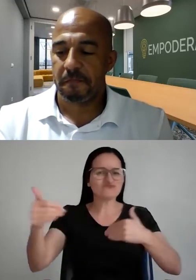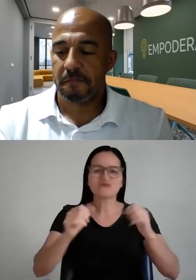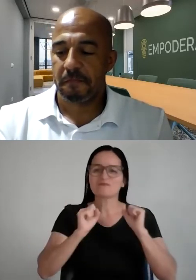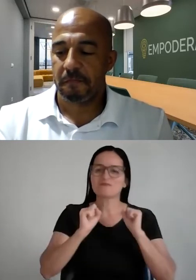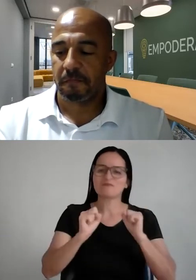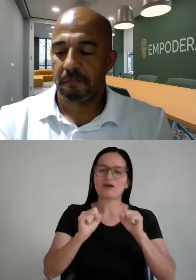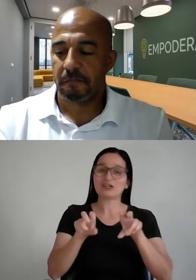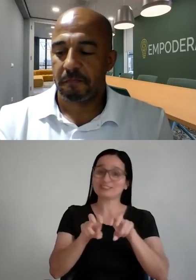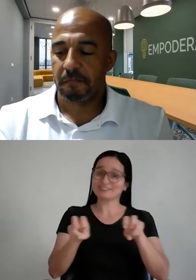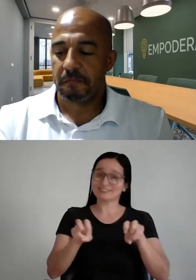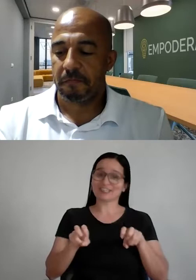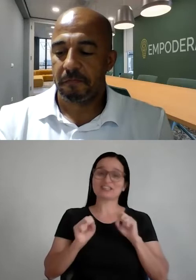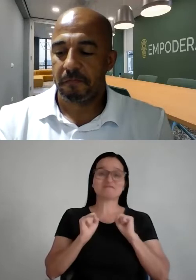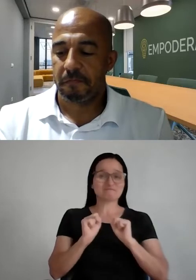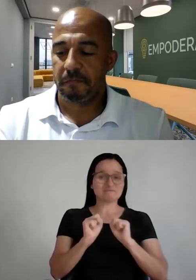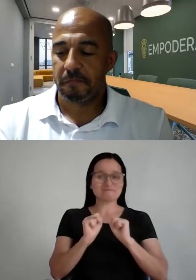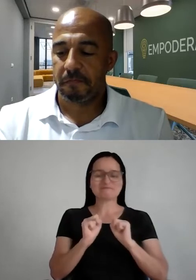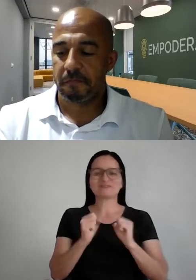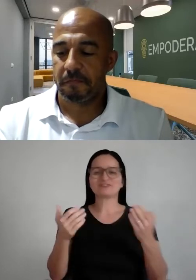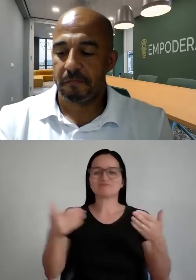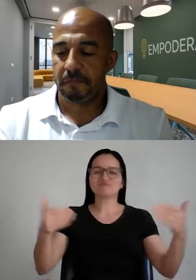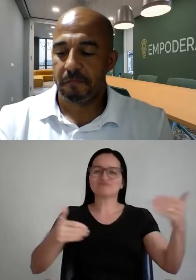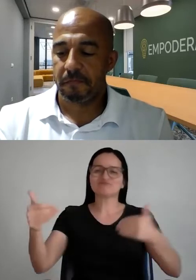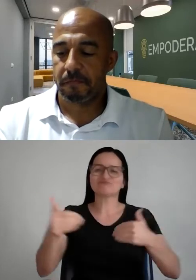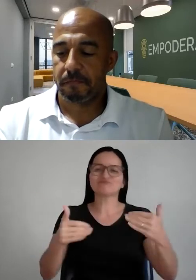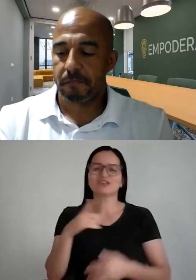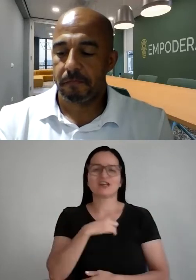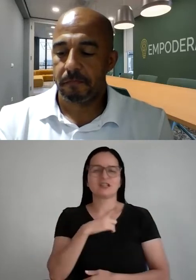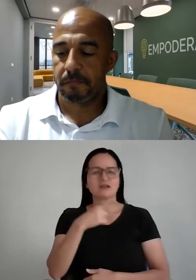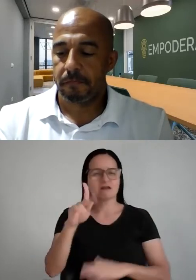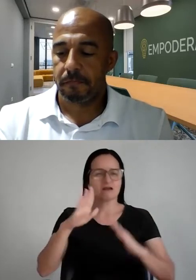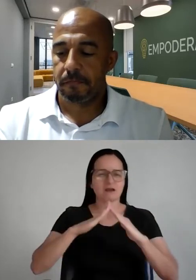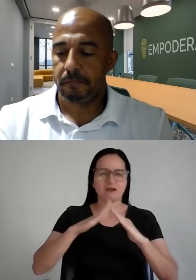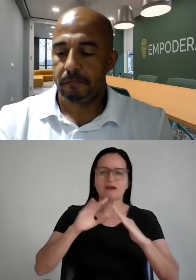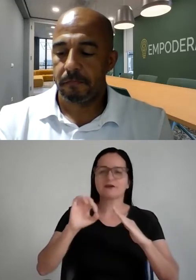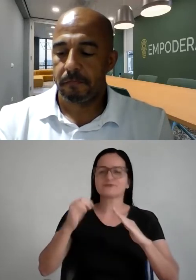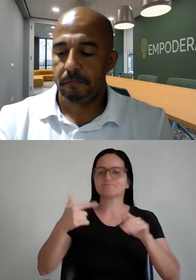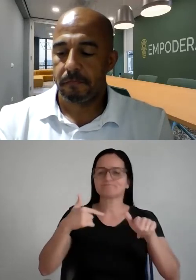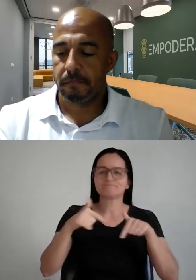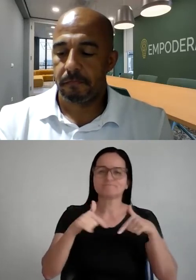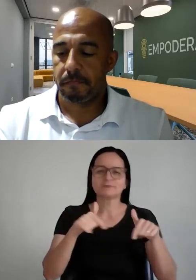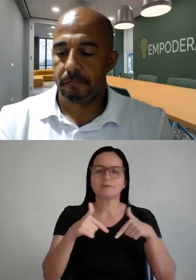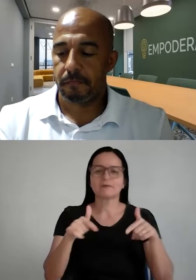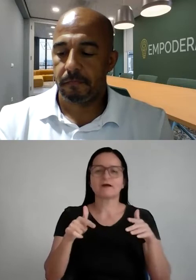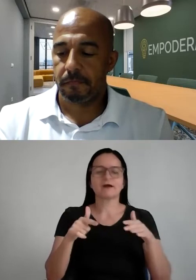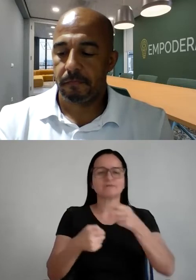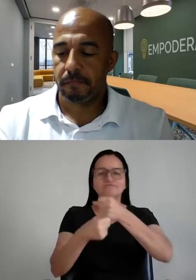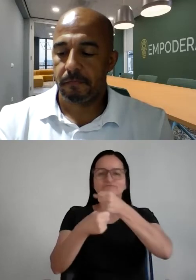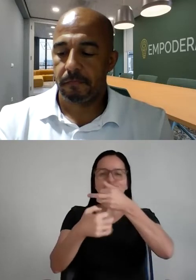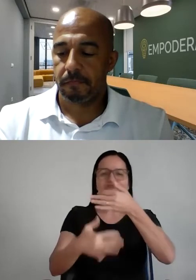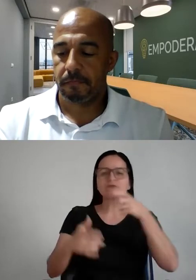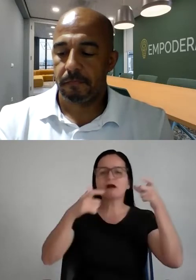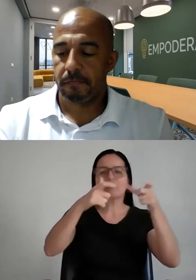assento, enquanto você vai chegando, você que está na sua casa, no trabalho, vai colocando aqui para a gente qual é a sua